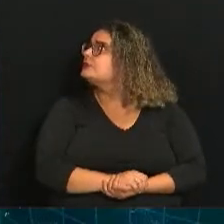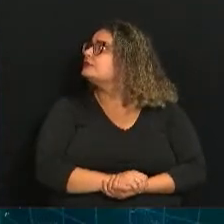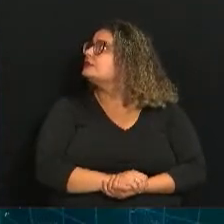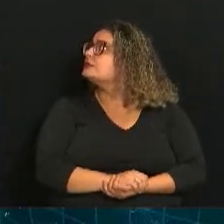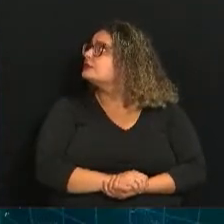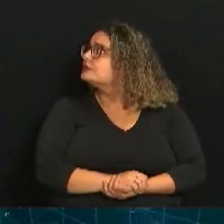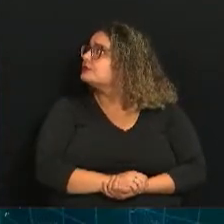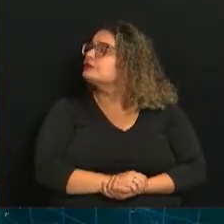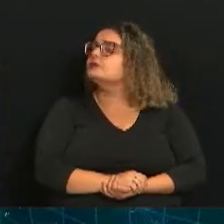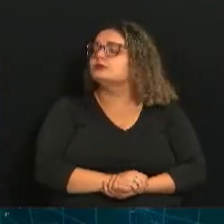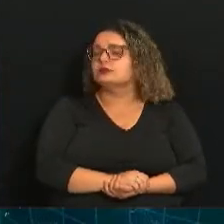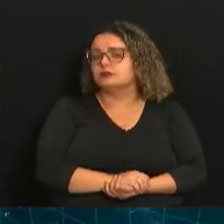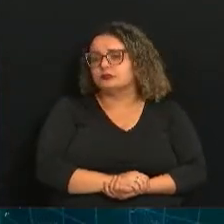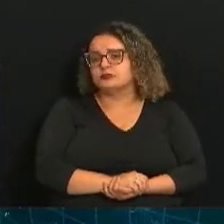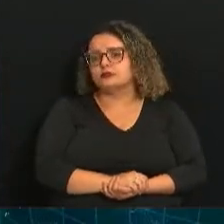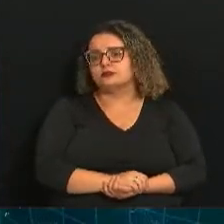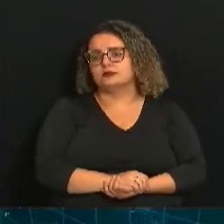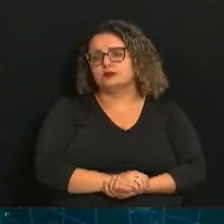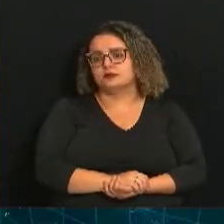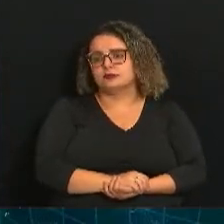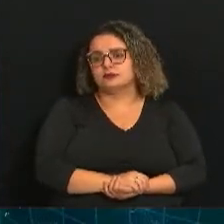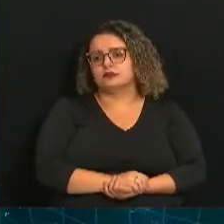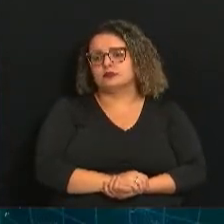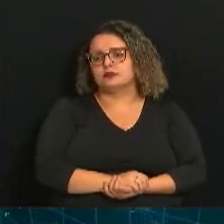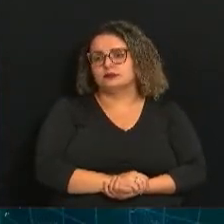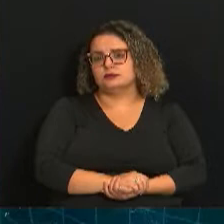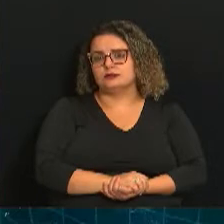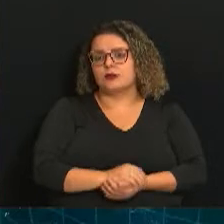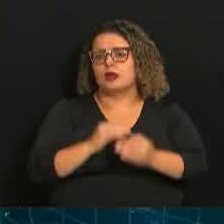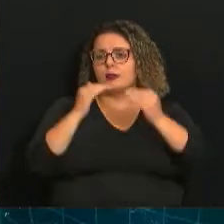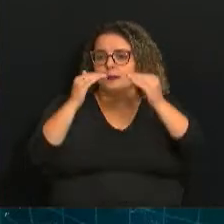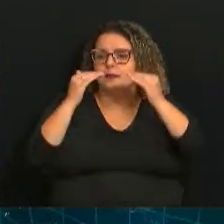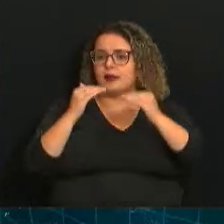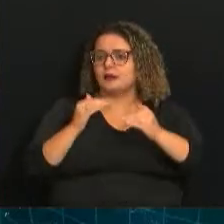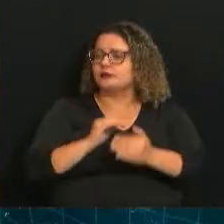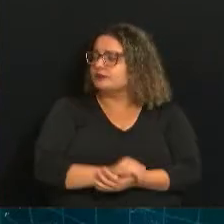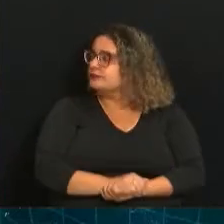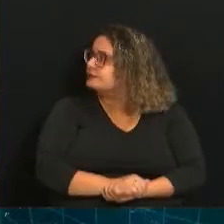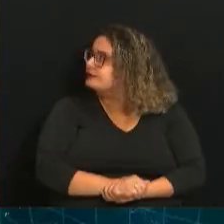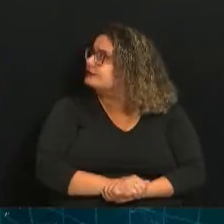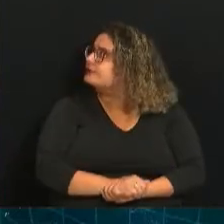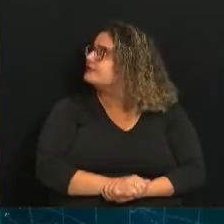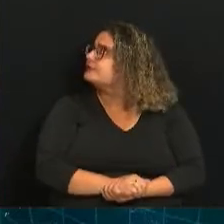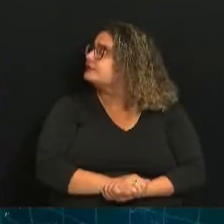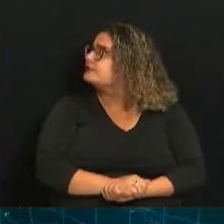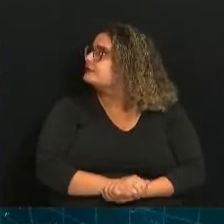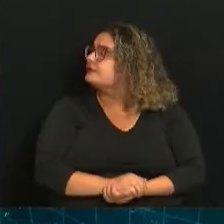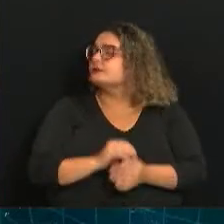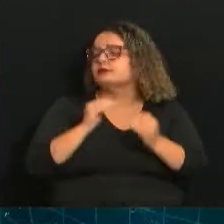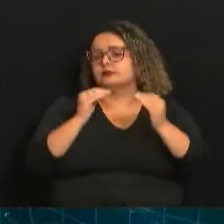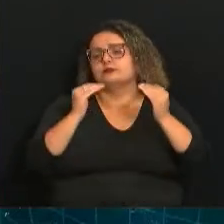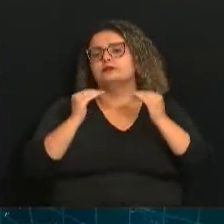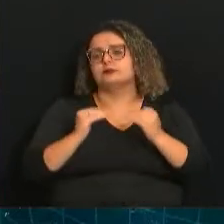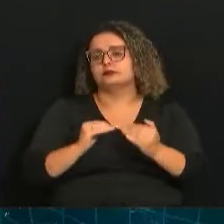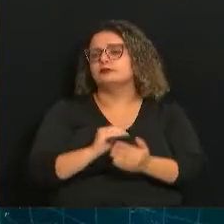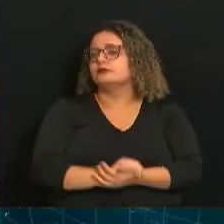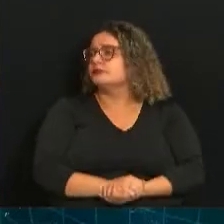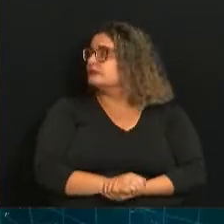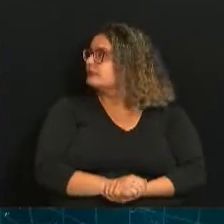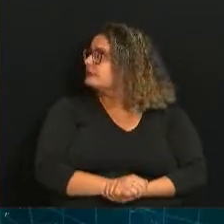doença desde o início da pandemia. Indaiatuba, 52.864. Sumaré, 37